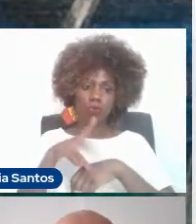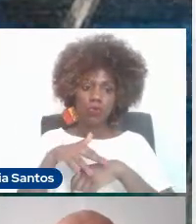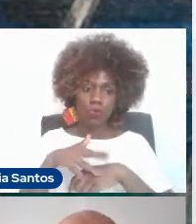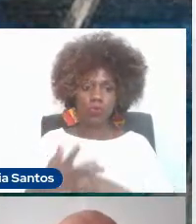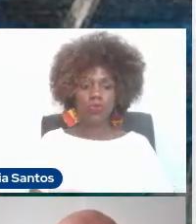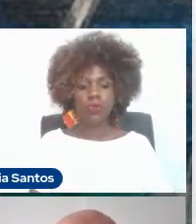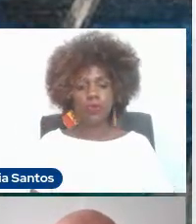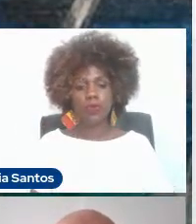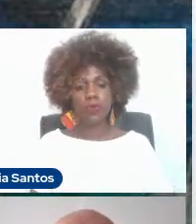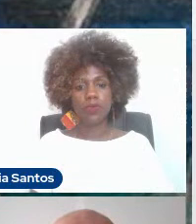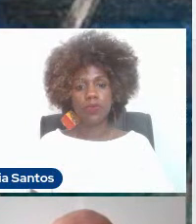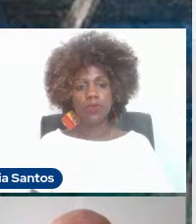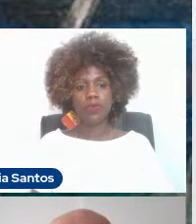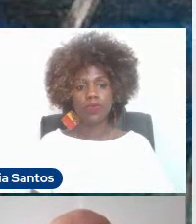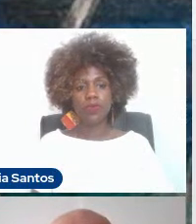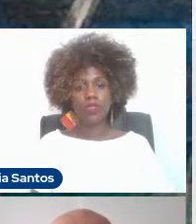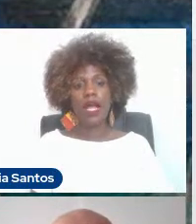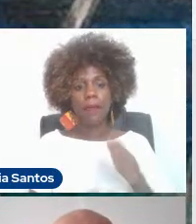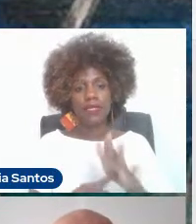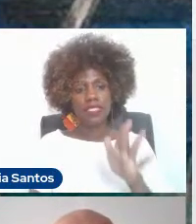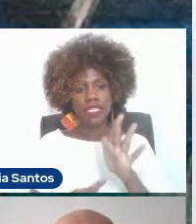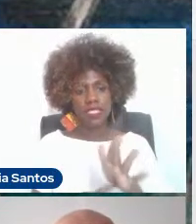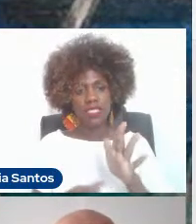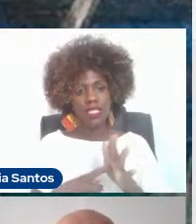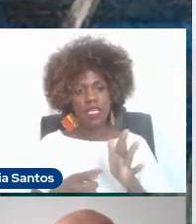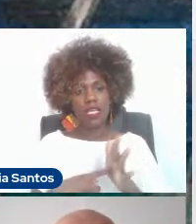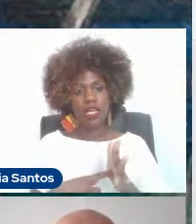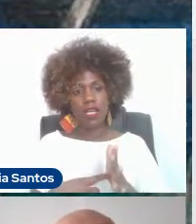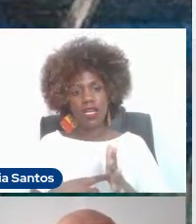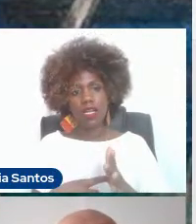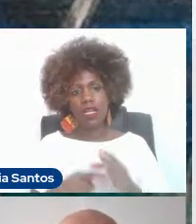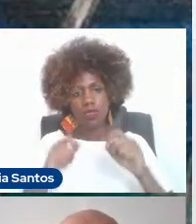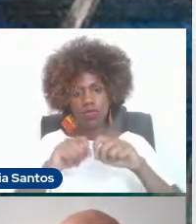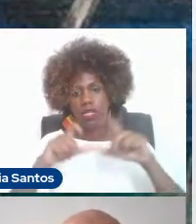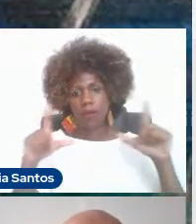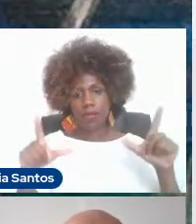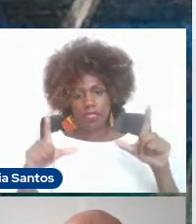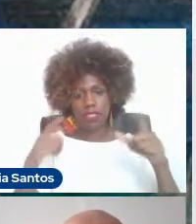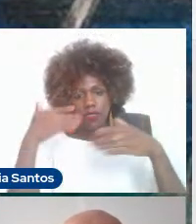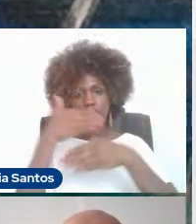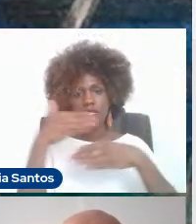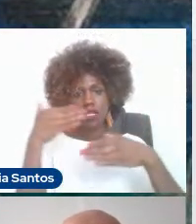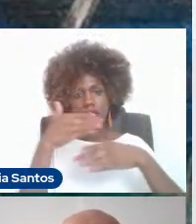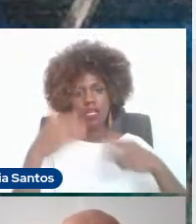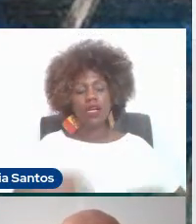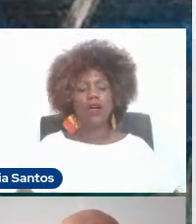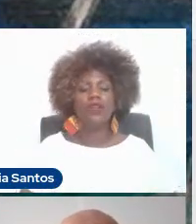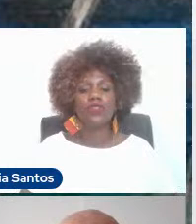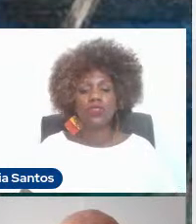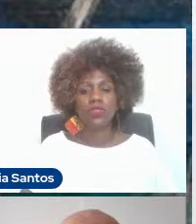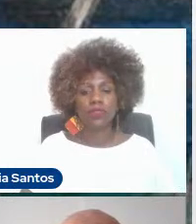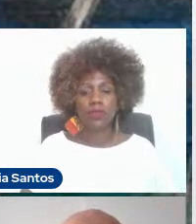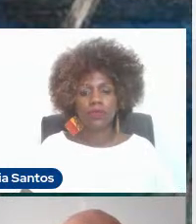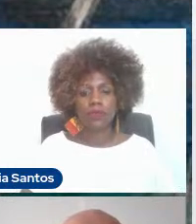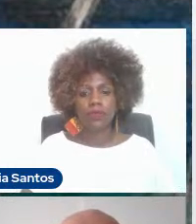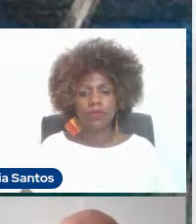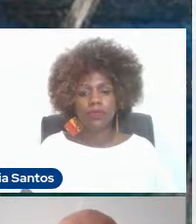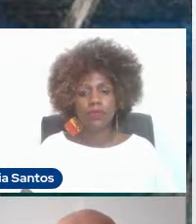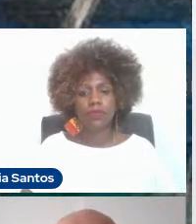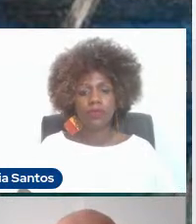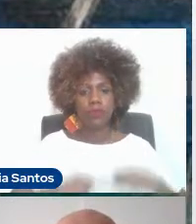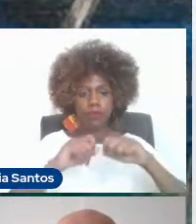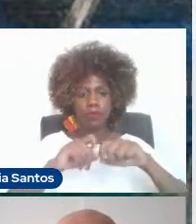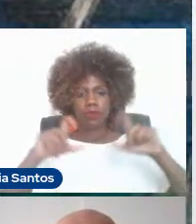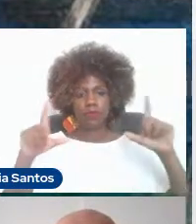Assim, a apresentação está só em forma do... Não está apresentando o slide, né? É só o quadro